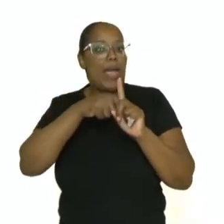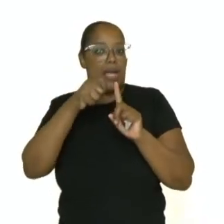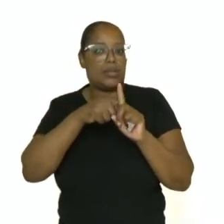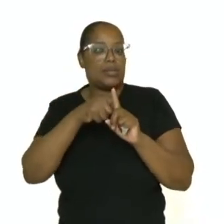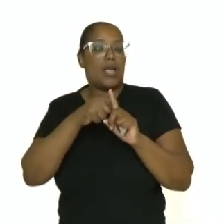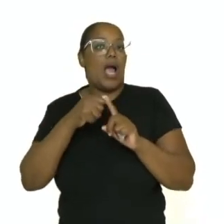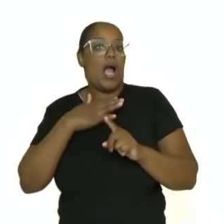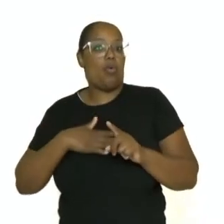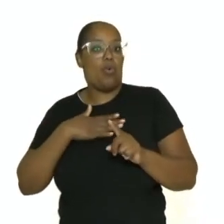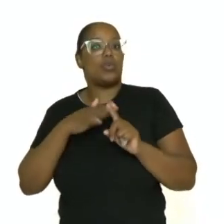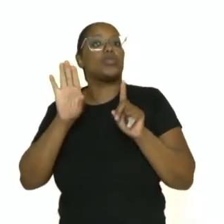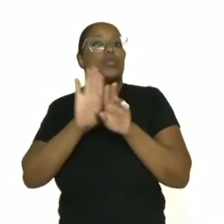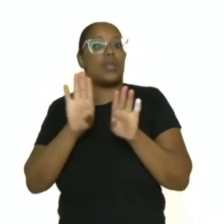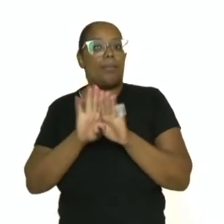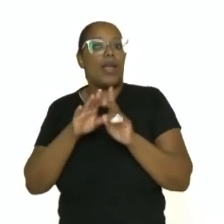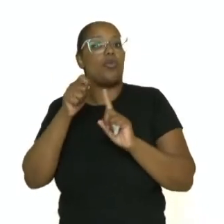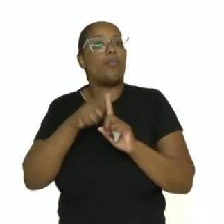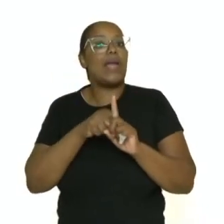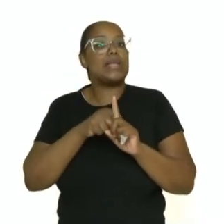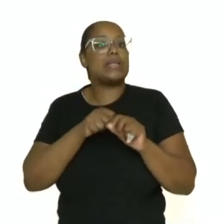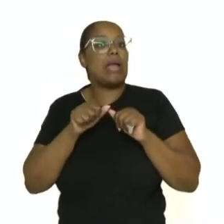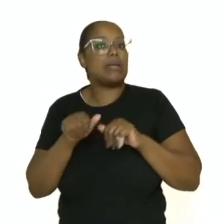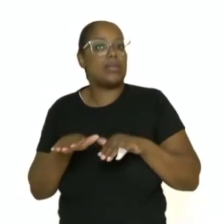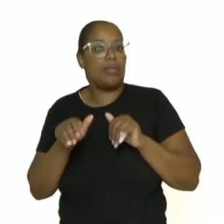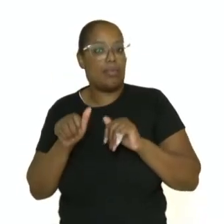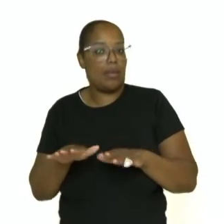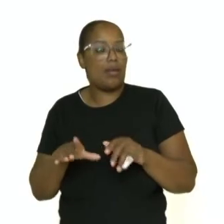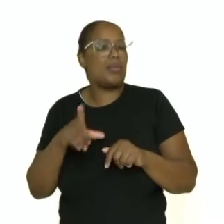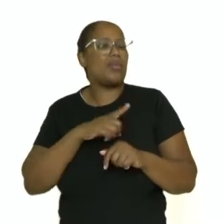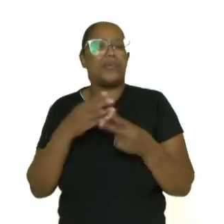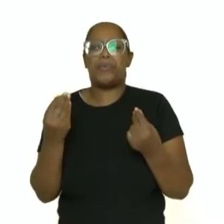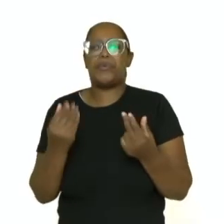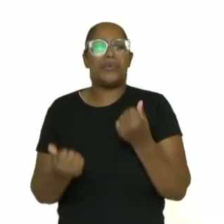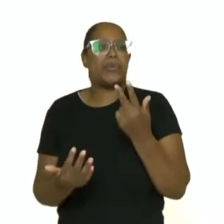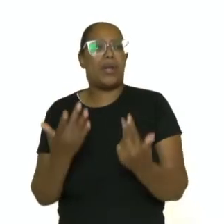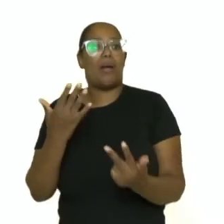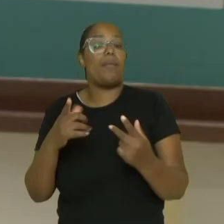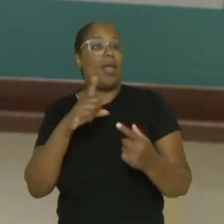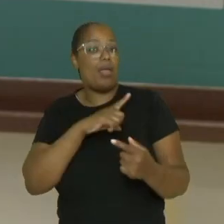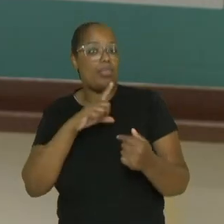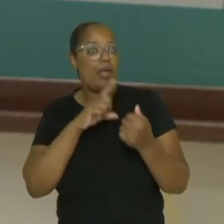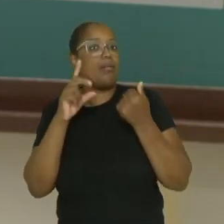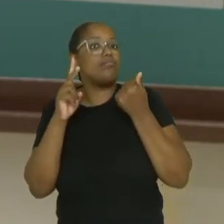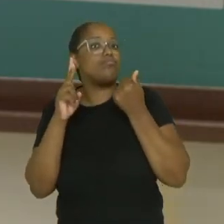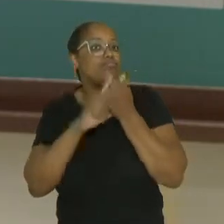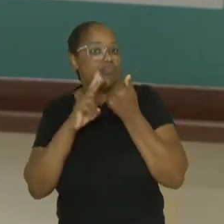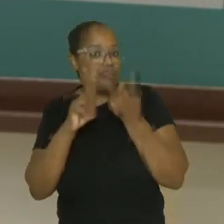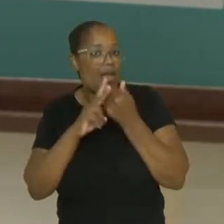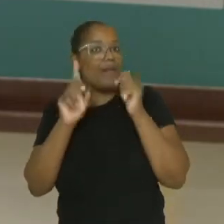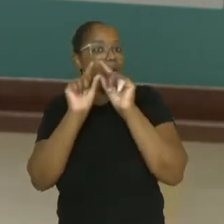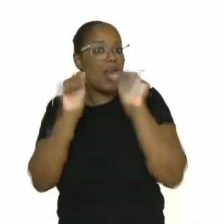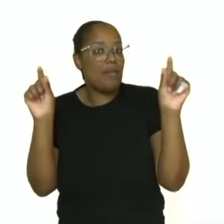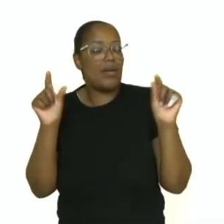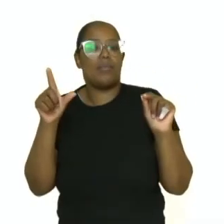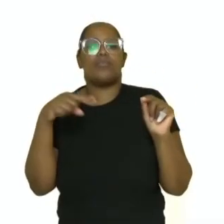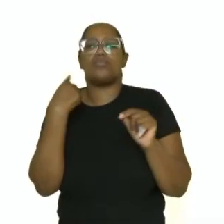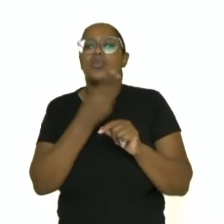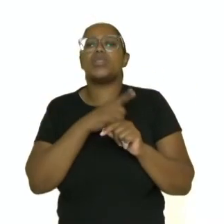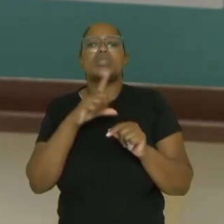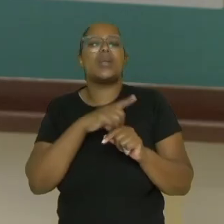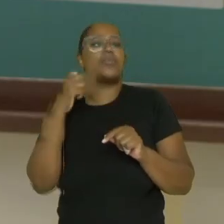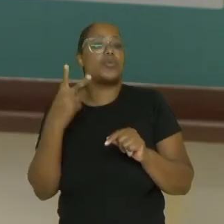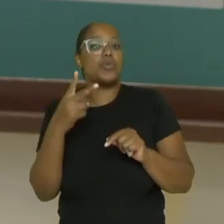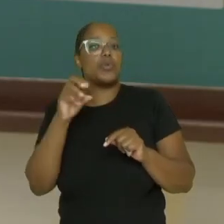formando uma oração e temos a locução verbal possa ver formando outra oração. Então, nós temos duas orações aqui,